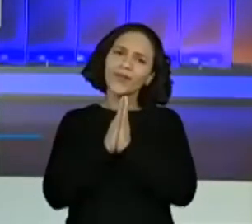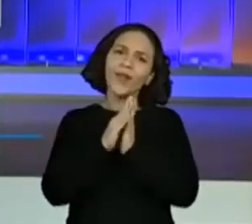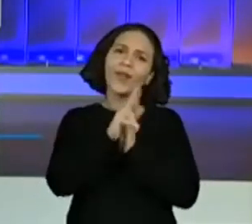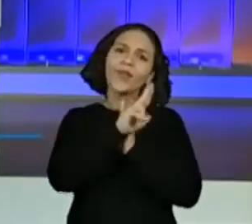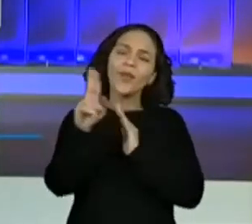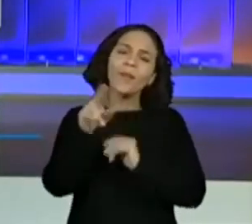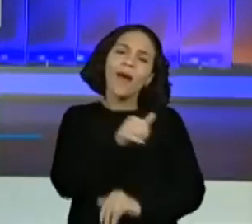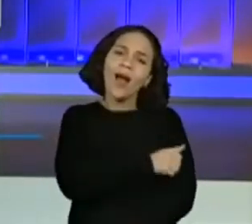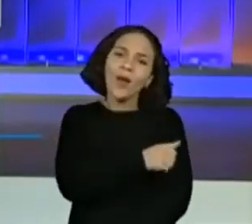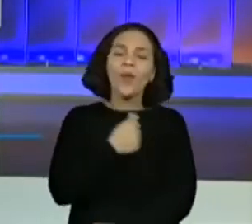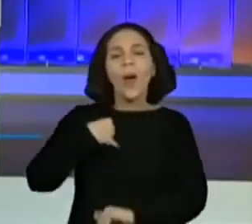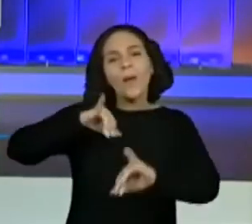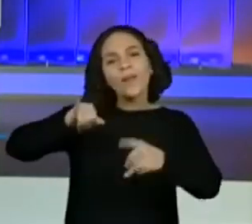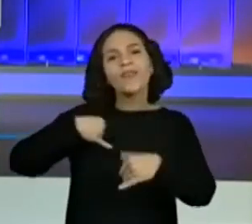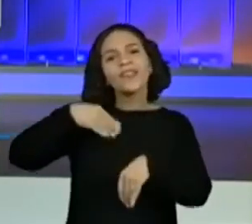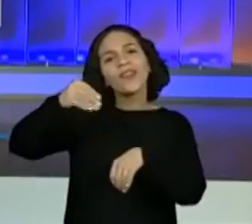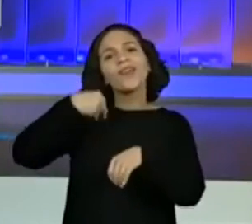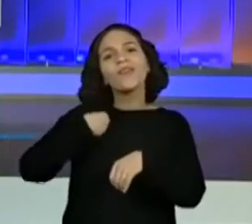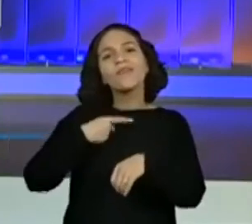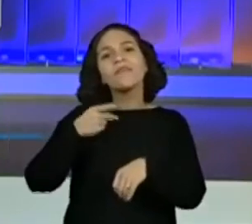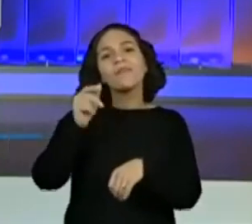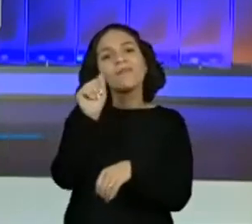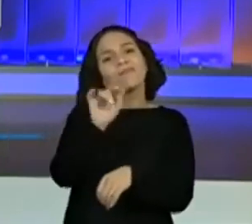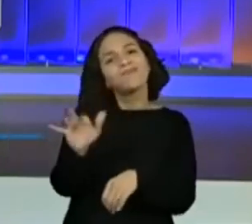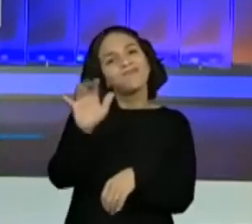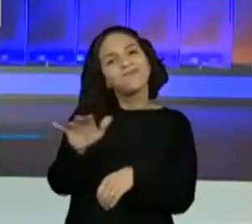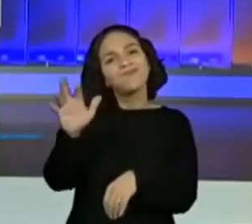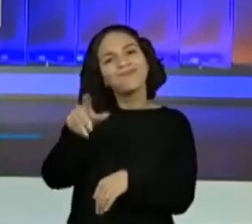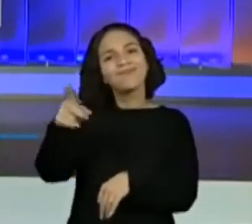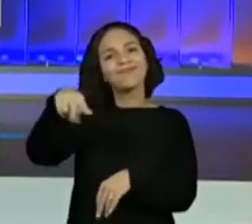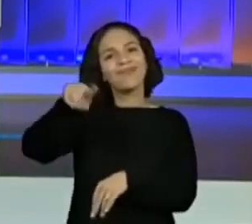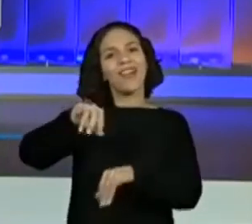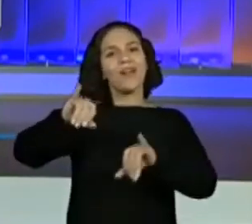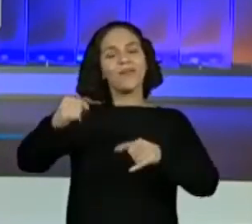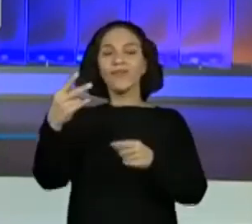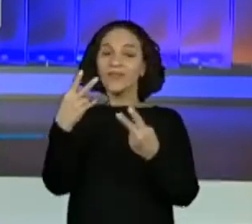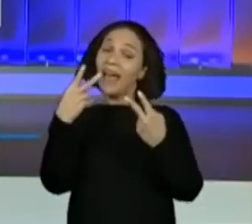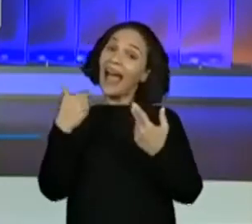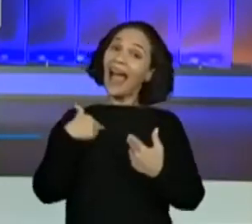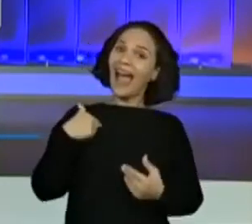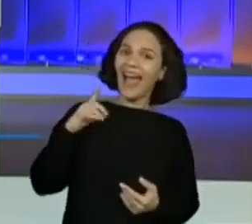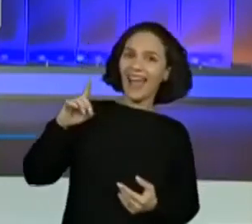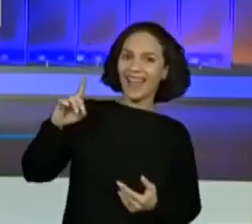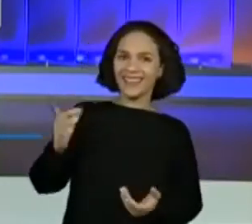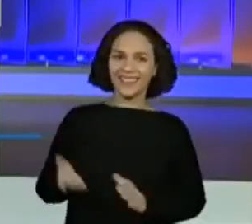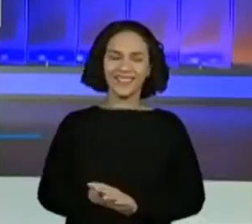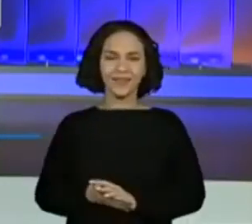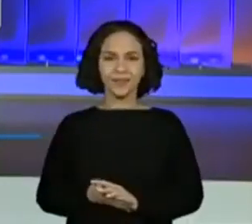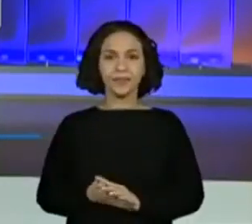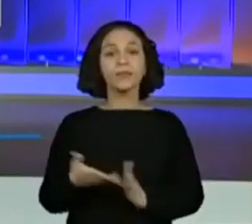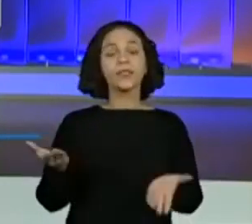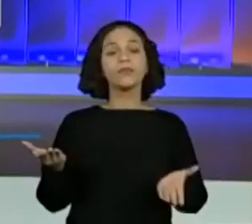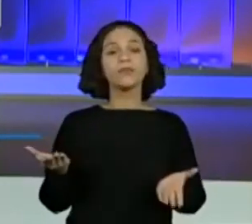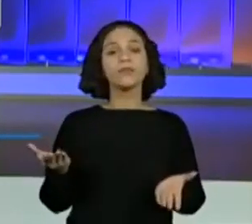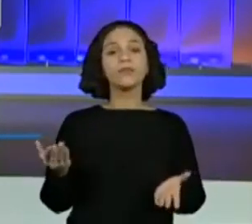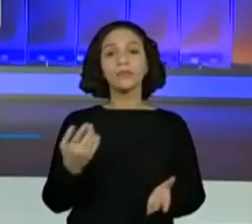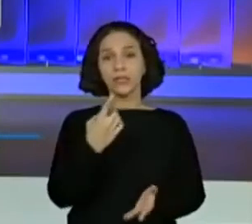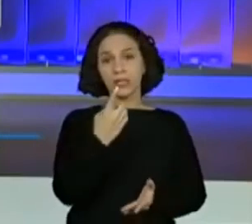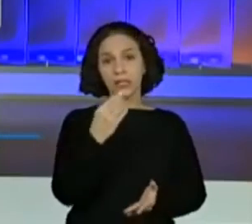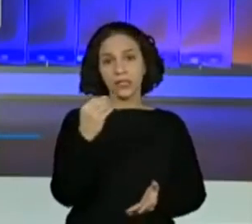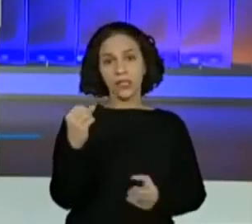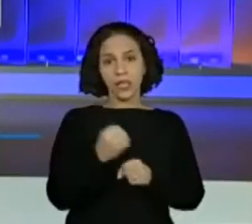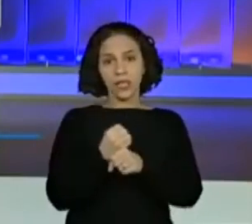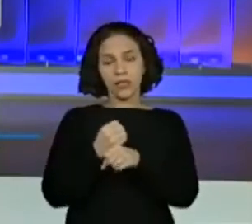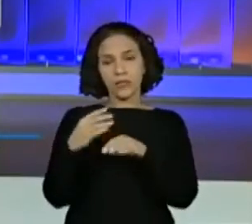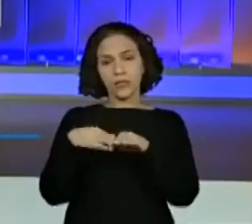para que eu possa falar aqui também. Certo? Vamos lá? Há mais de 100 anos, 100 anos ou há menos?